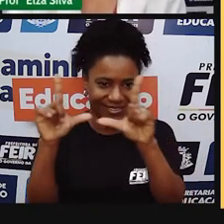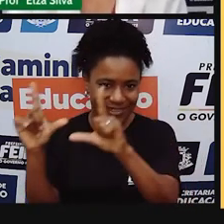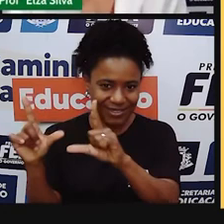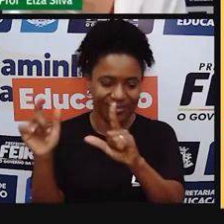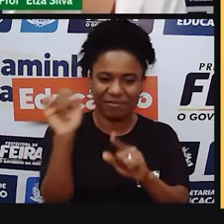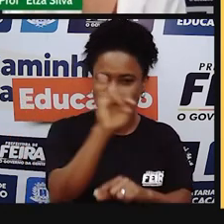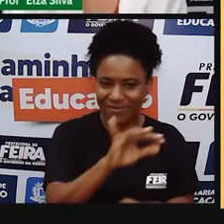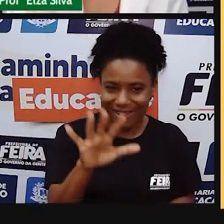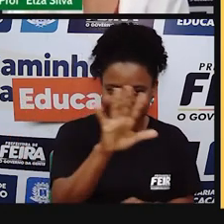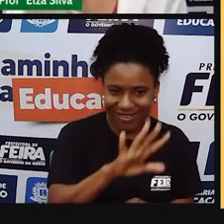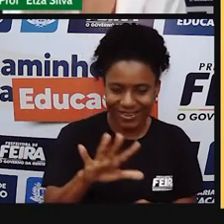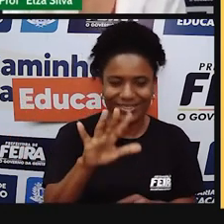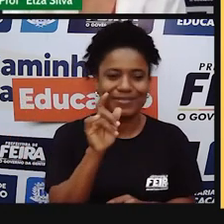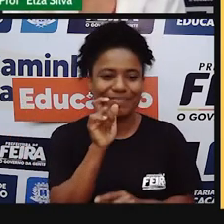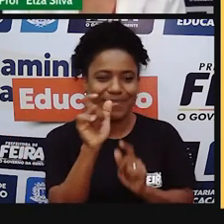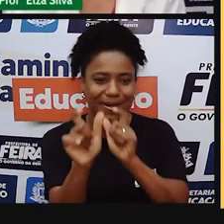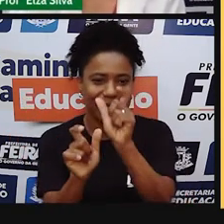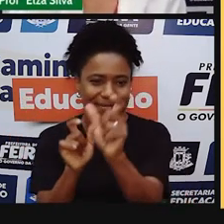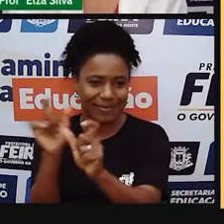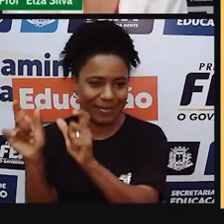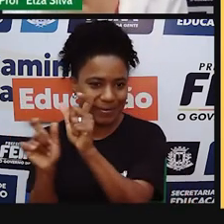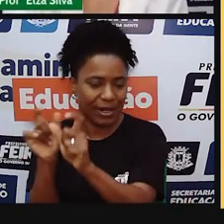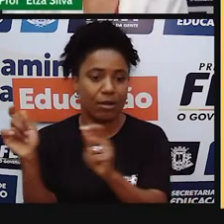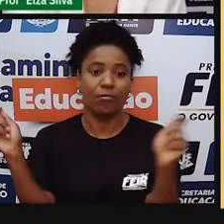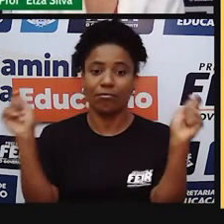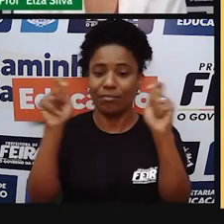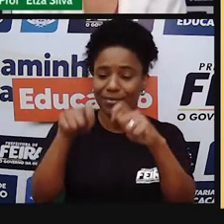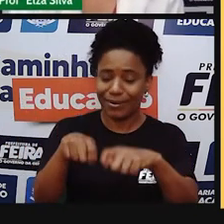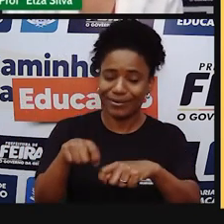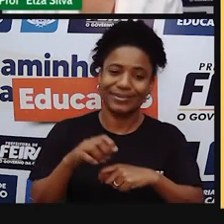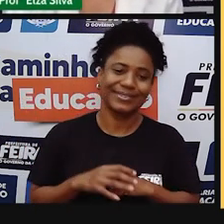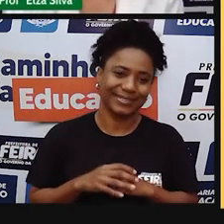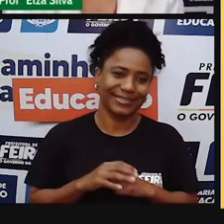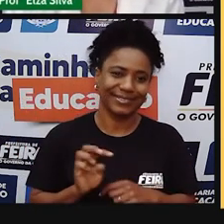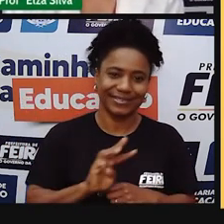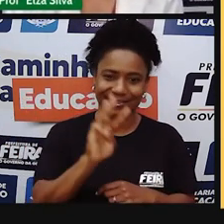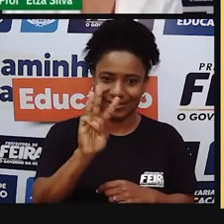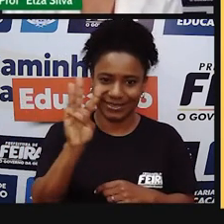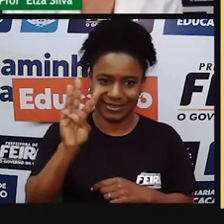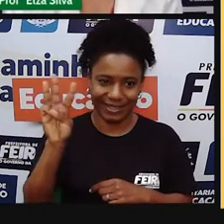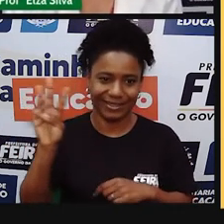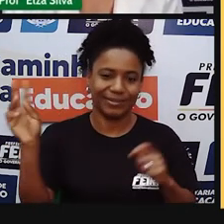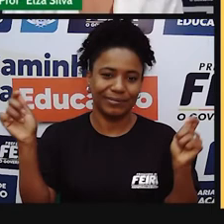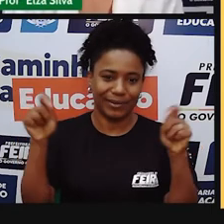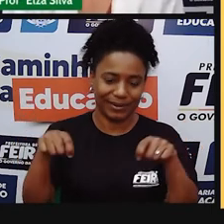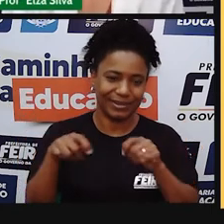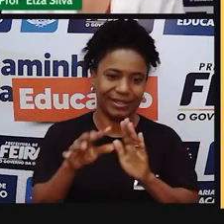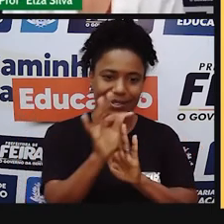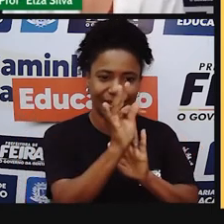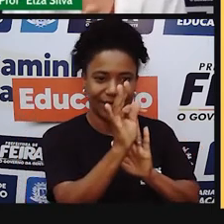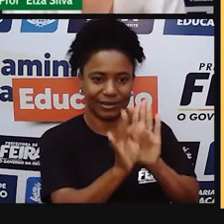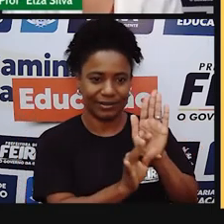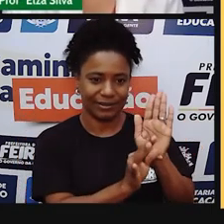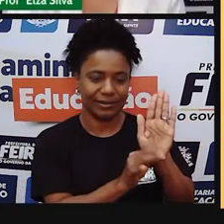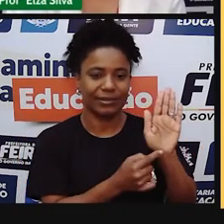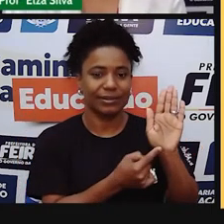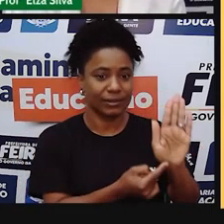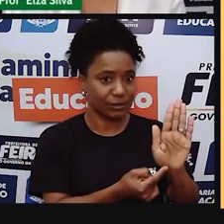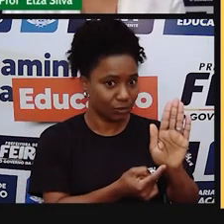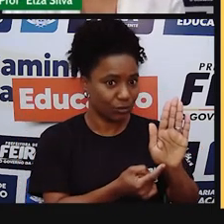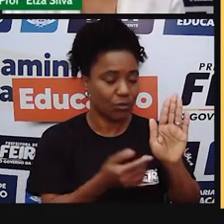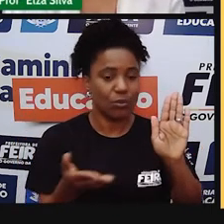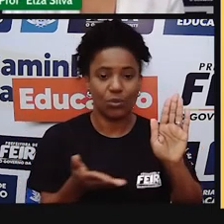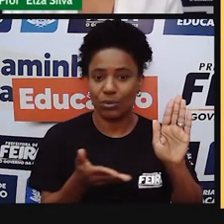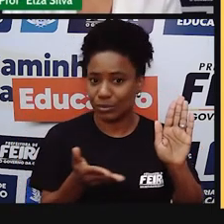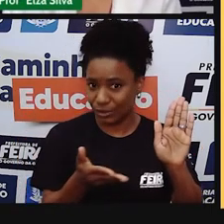mista, né, com imagens, com palavras. Então, você pode utilizar esse site em qualquer disciplina. E o texto da nossa aula